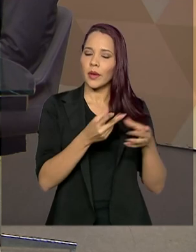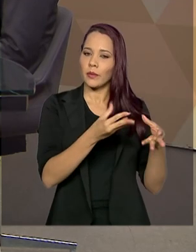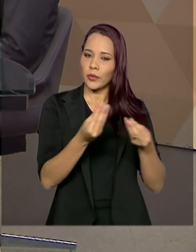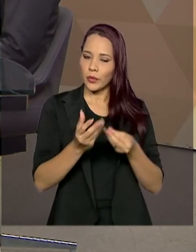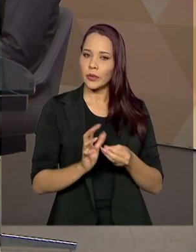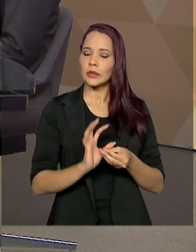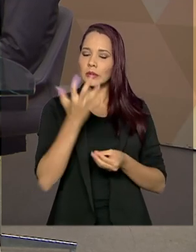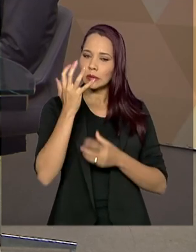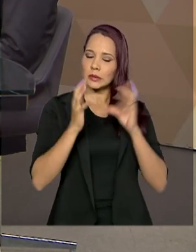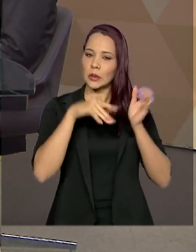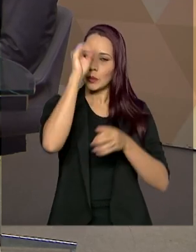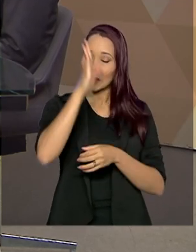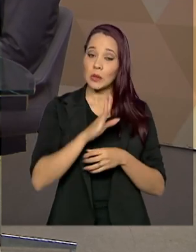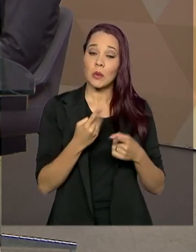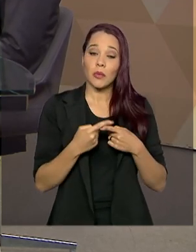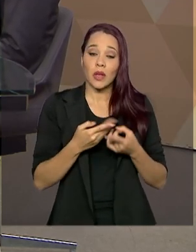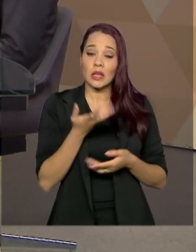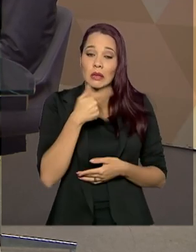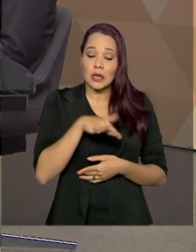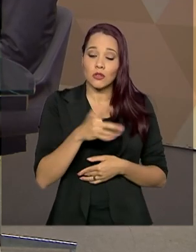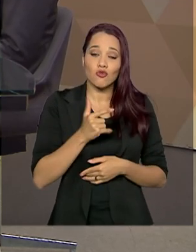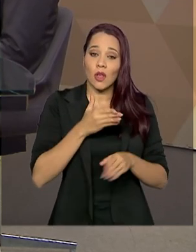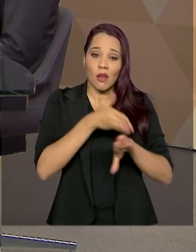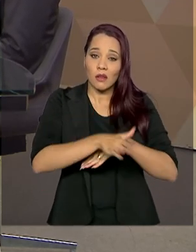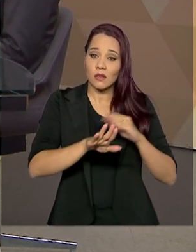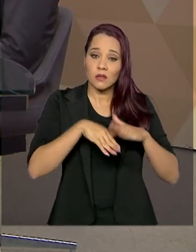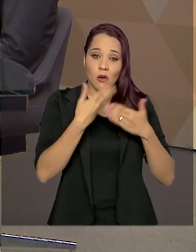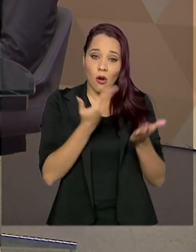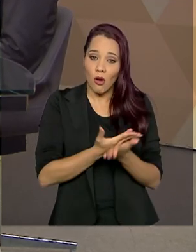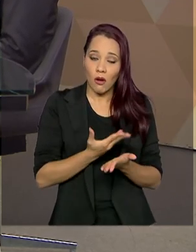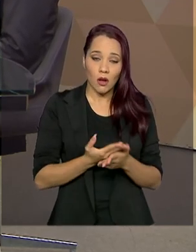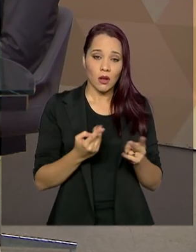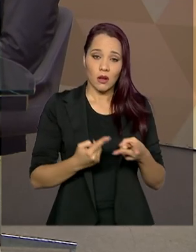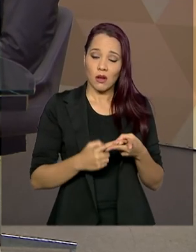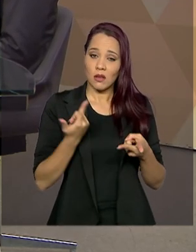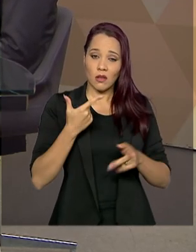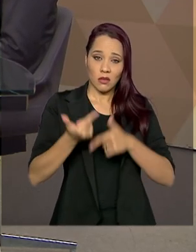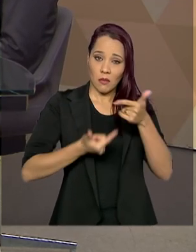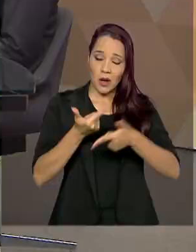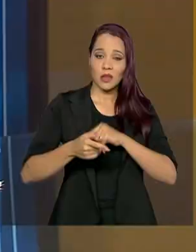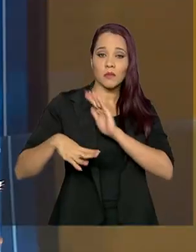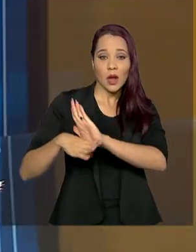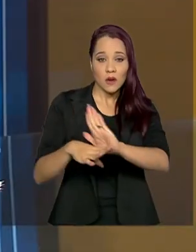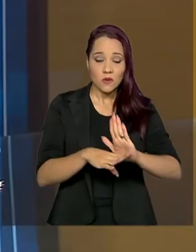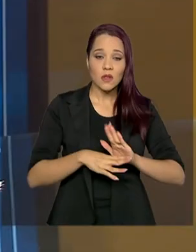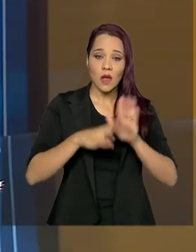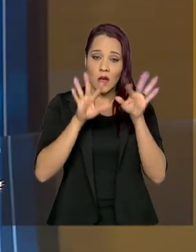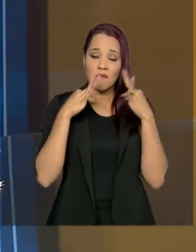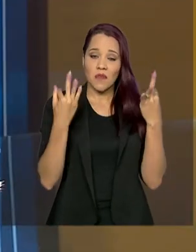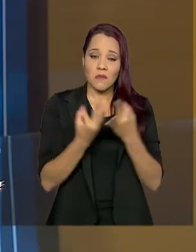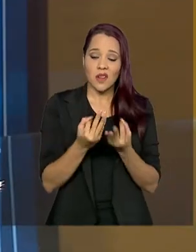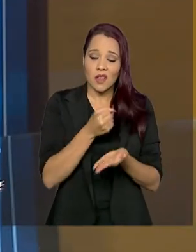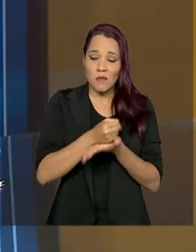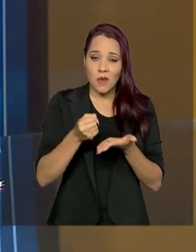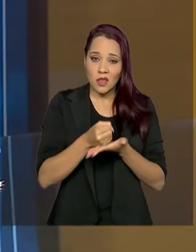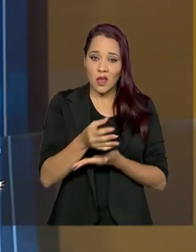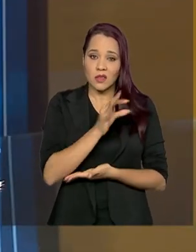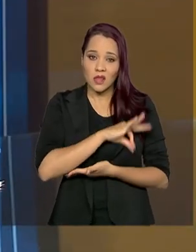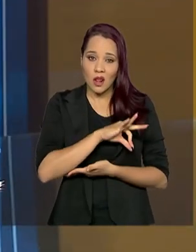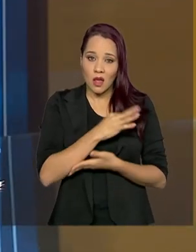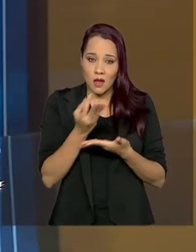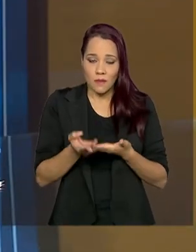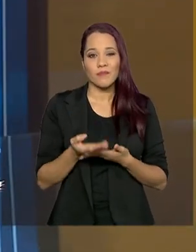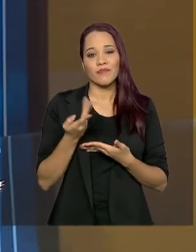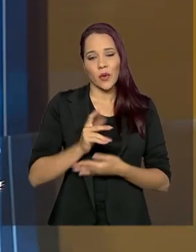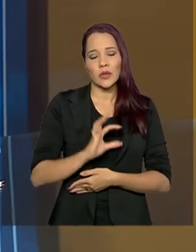circunstâncias no Brasil, porque as crianças não estão indo às escolas e estão trabalhando para ajudar as famílias que perderam renda. Ou seja,